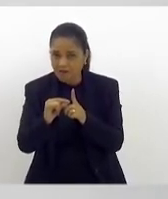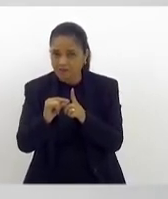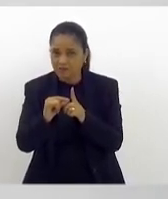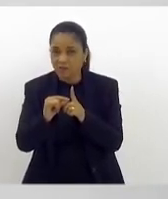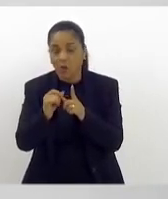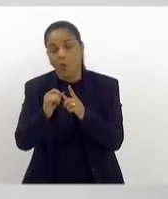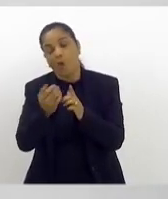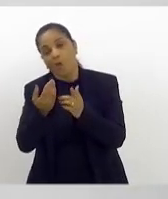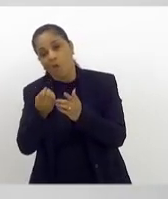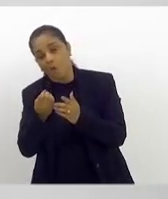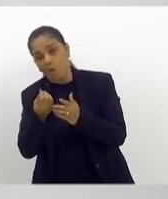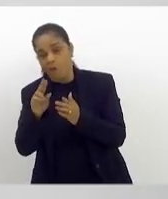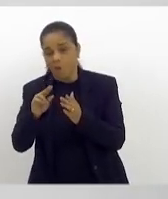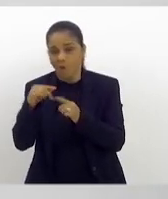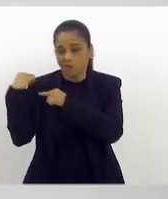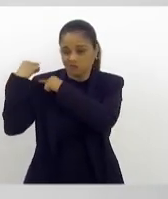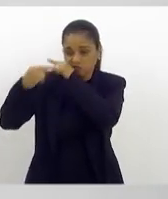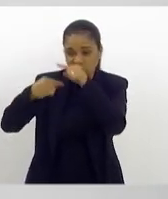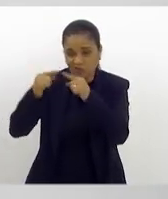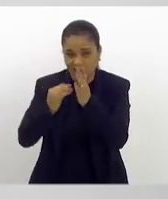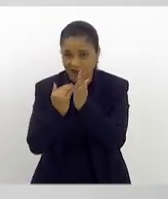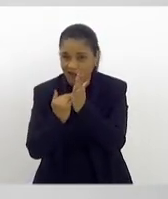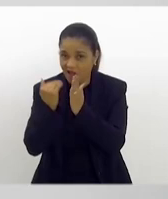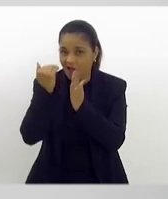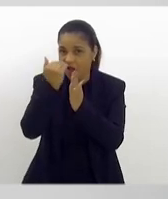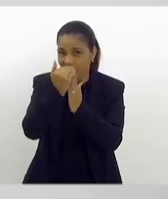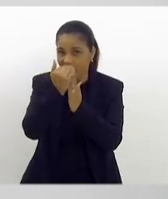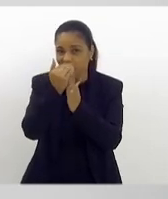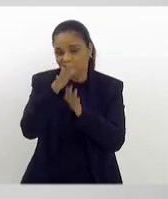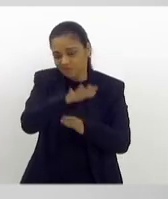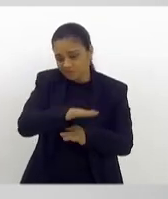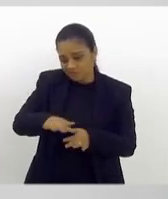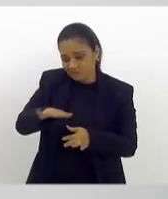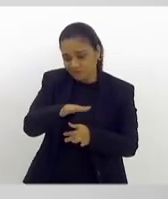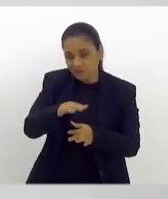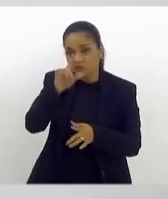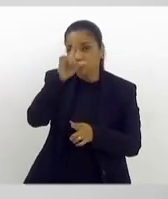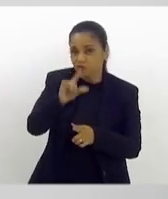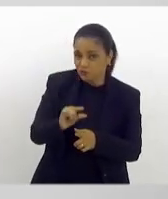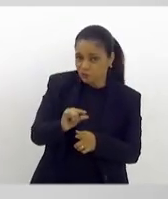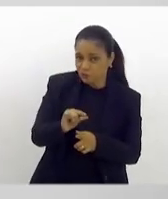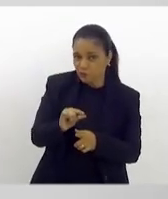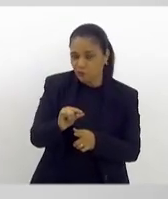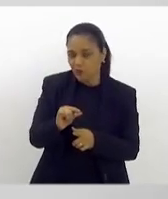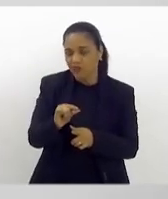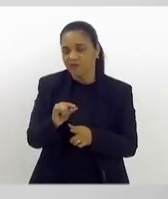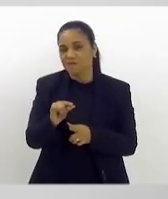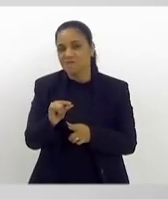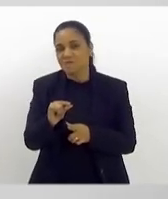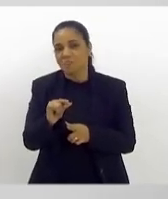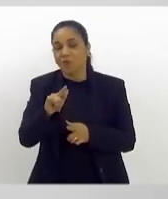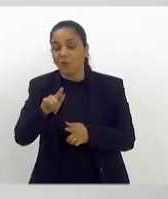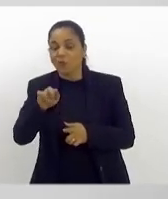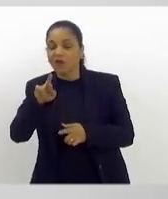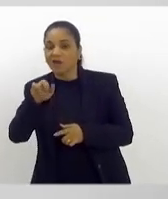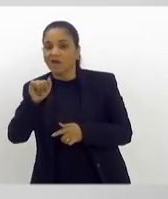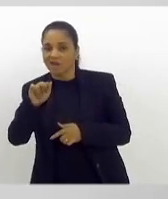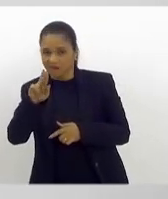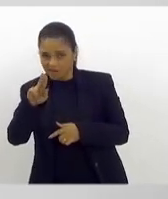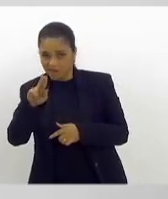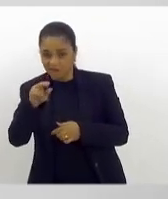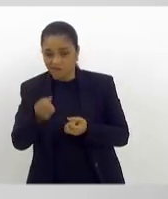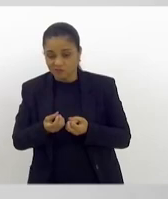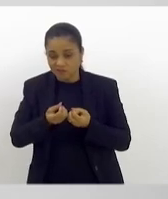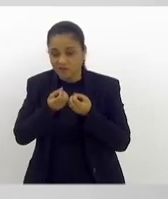alta no meio adequado pode diminuir o quadro. Isso vai ser oferecido se ele for